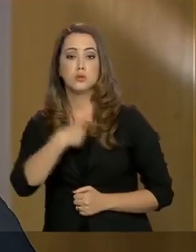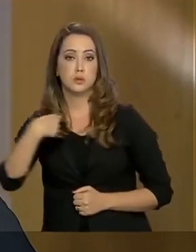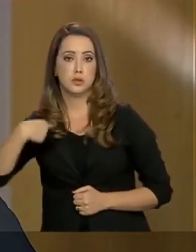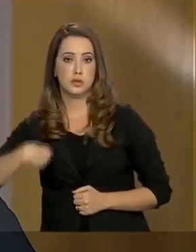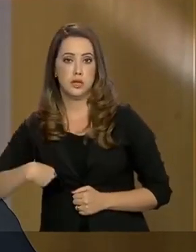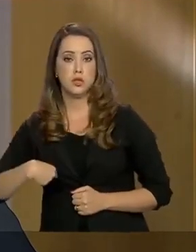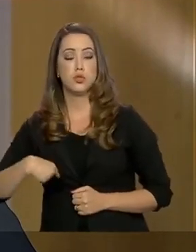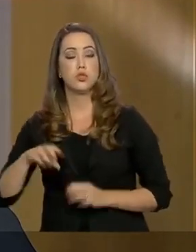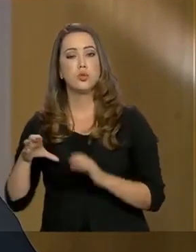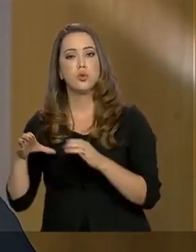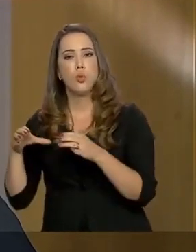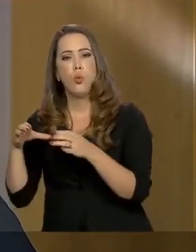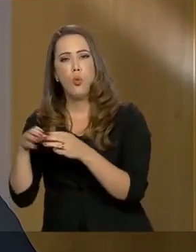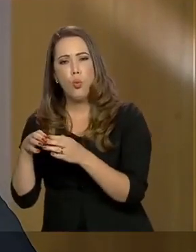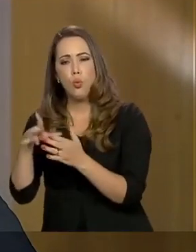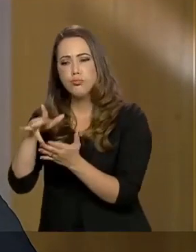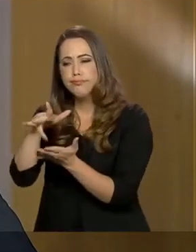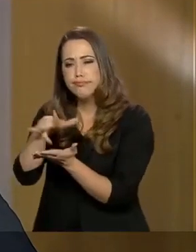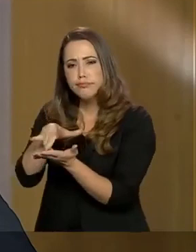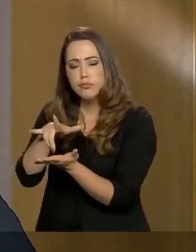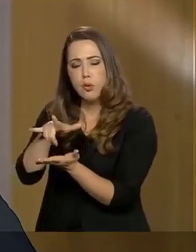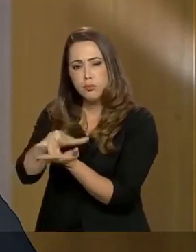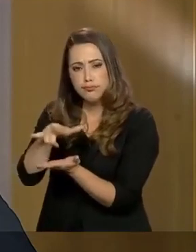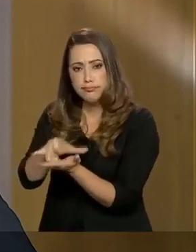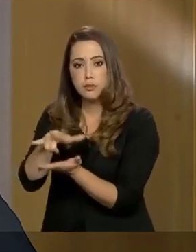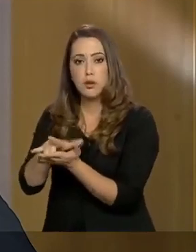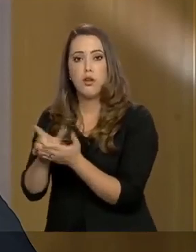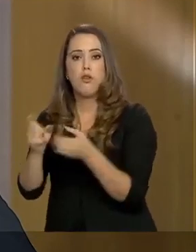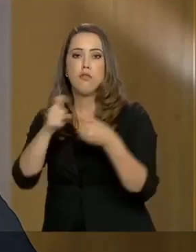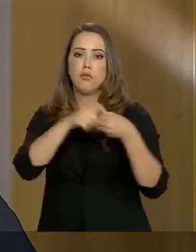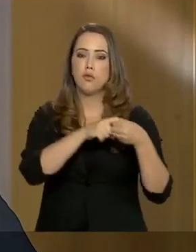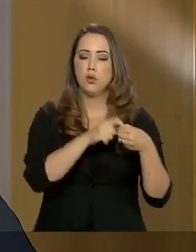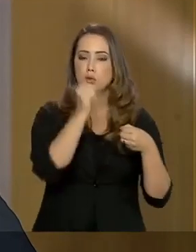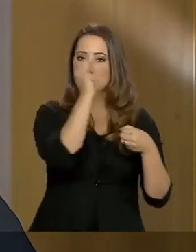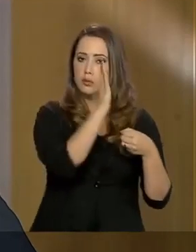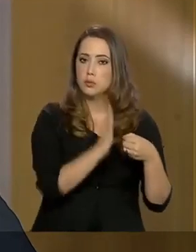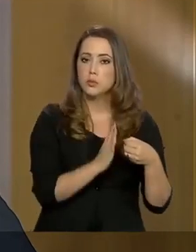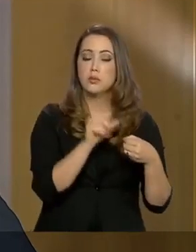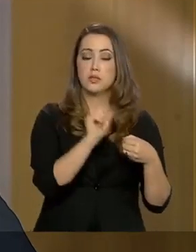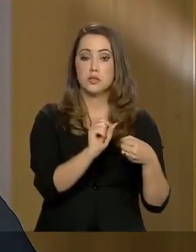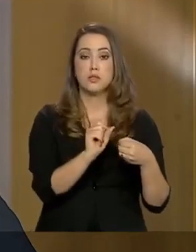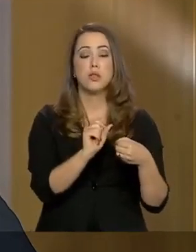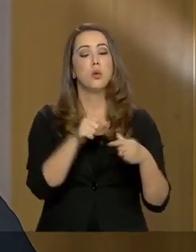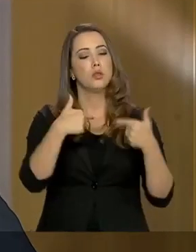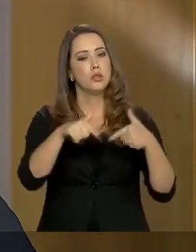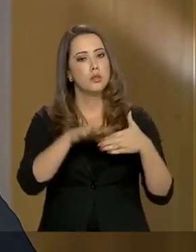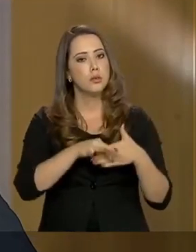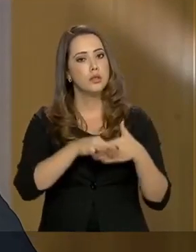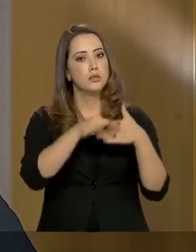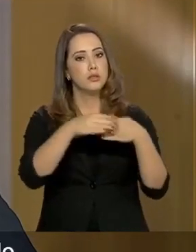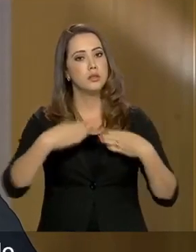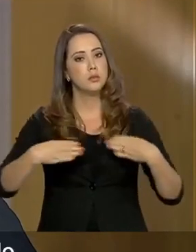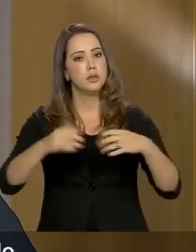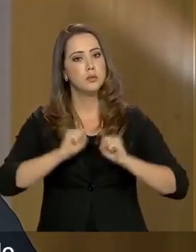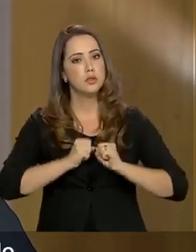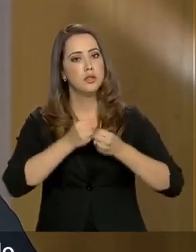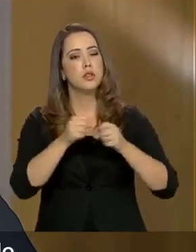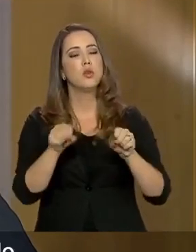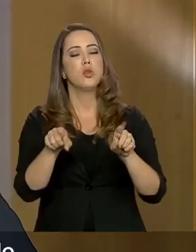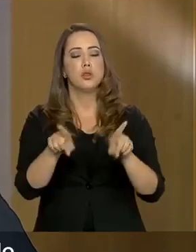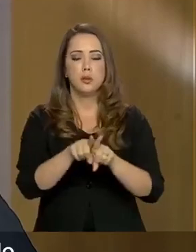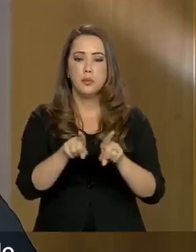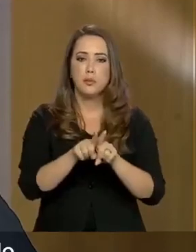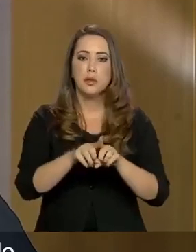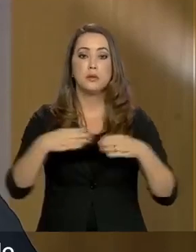nossos irmãos em Wuhan, na China, numa operação coordenada pelos Ministérios da Defesa e Relações